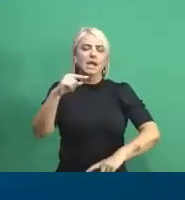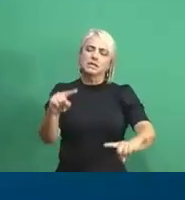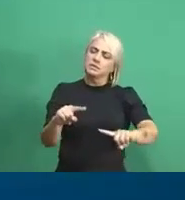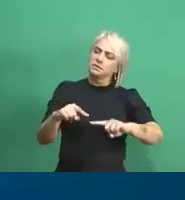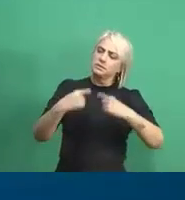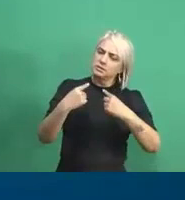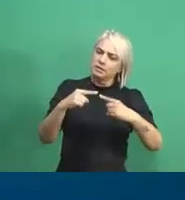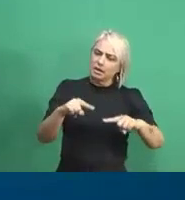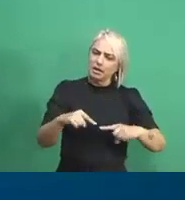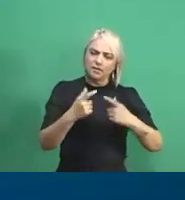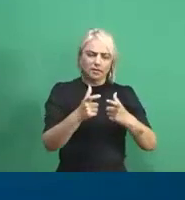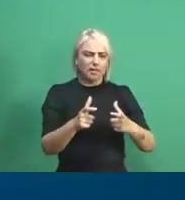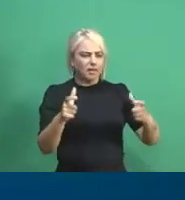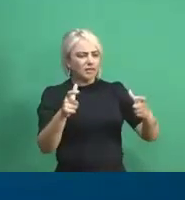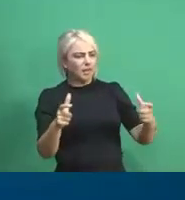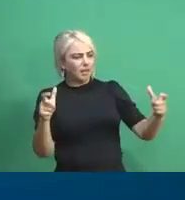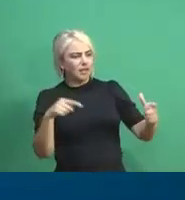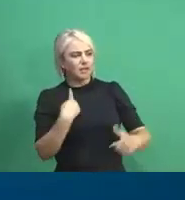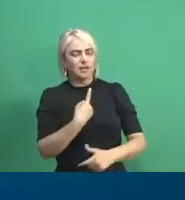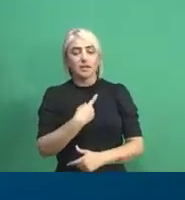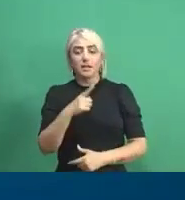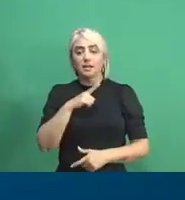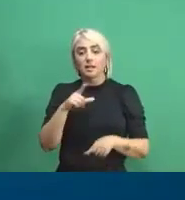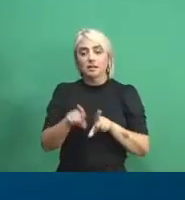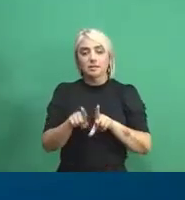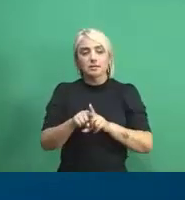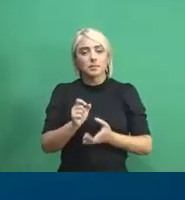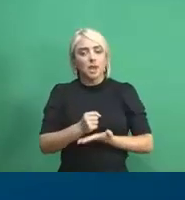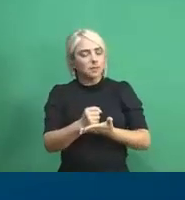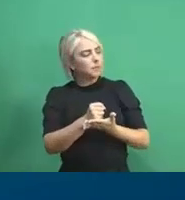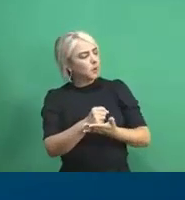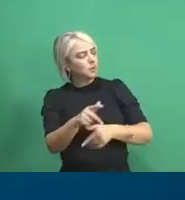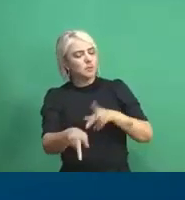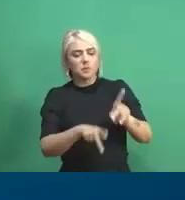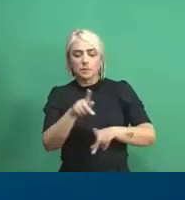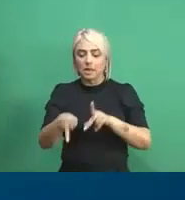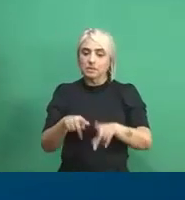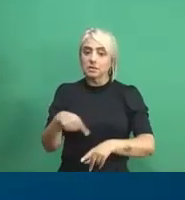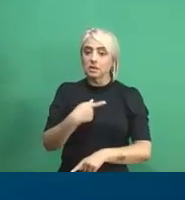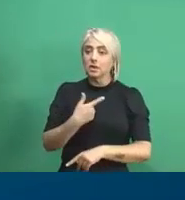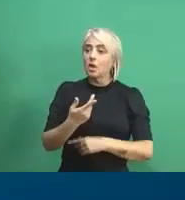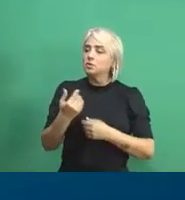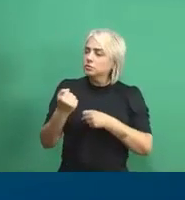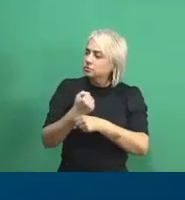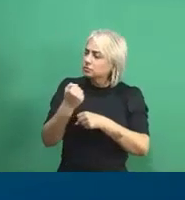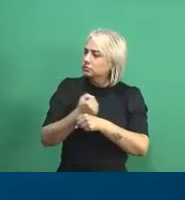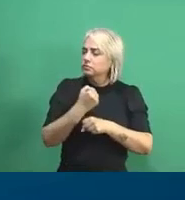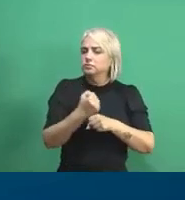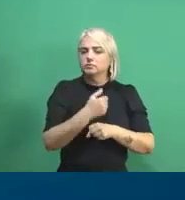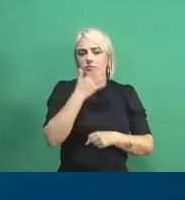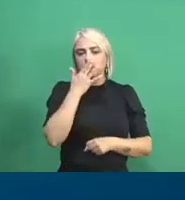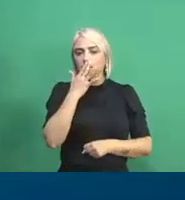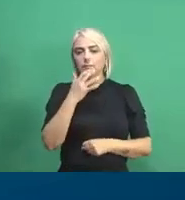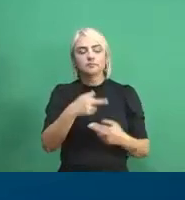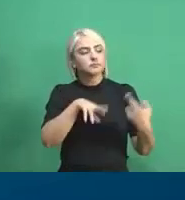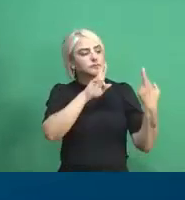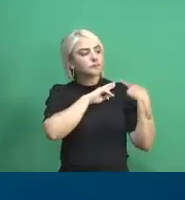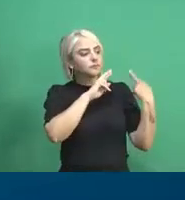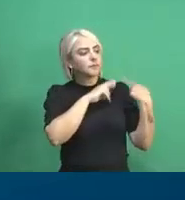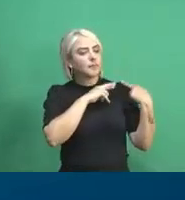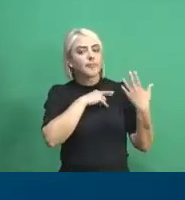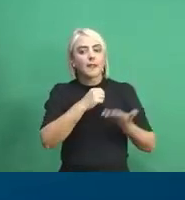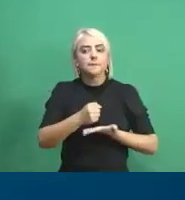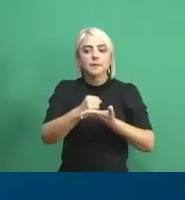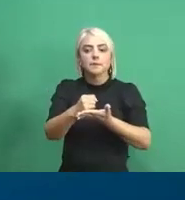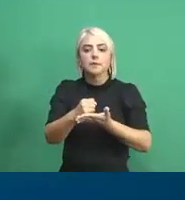e cada vez o desafio aumenta. Mas a gente tem também um grande apoio da população e a gente construiu com responsabilidade um grande